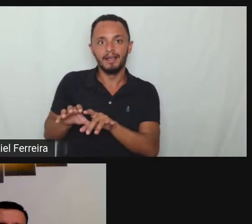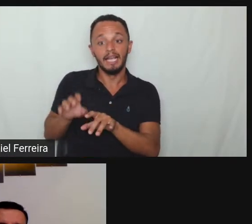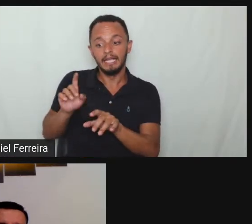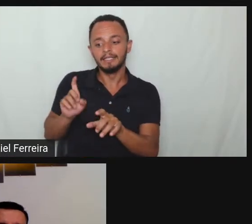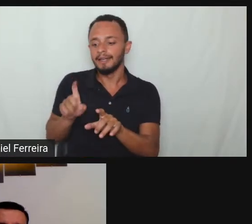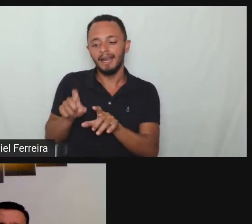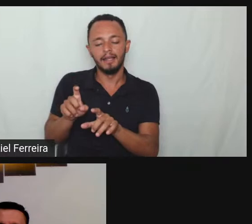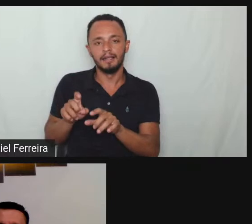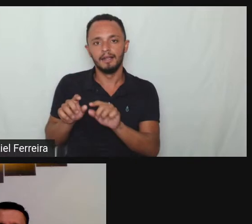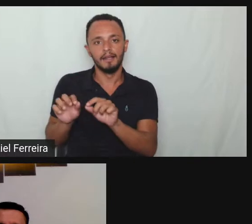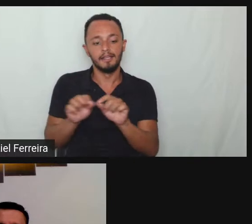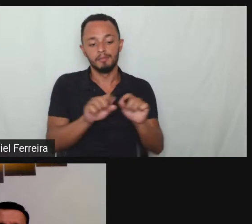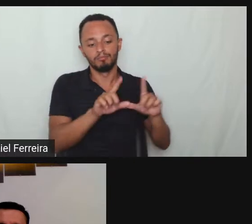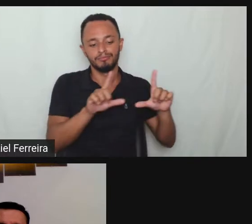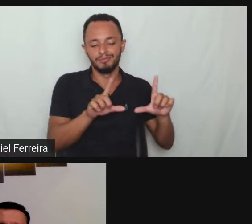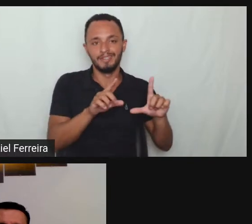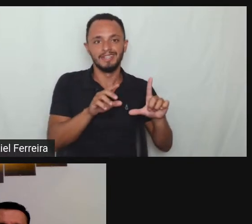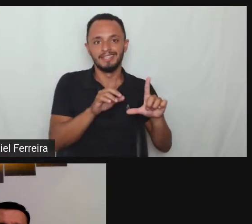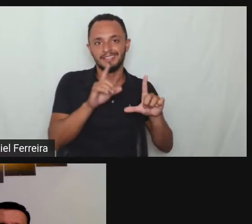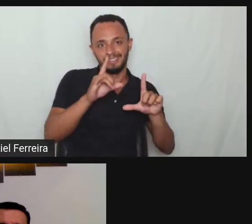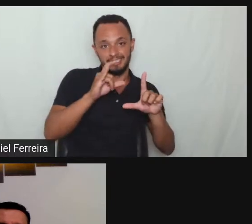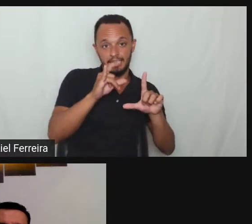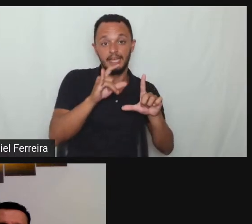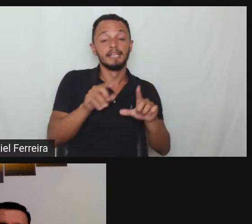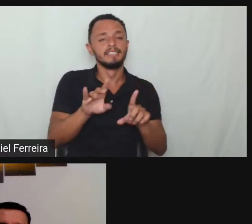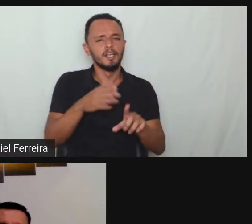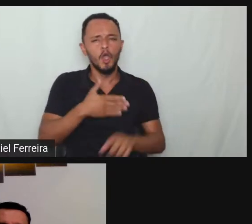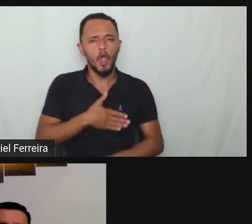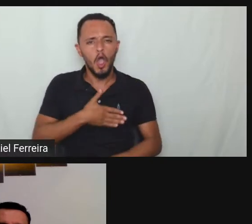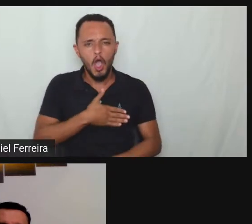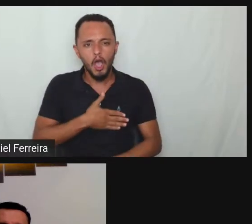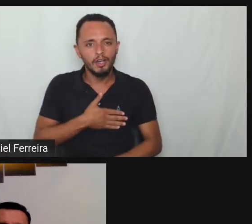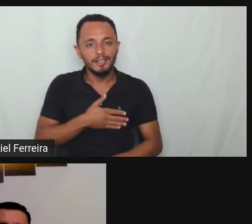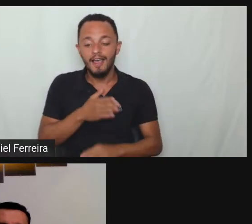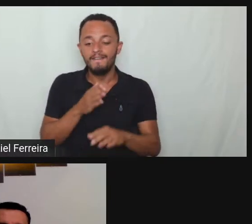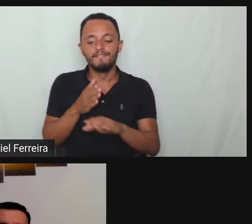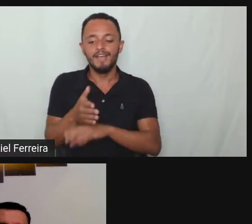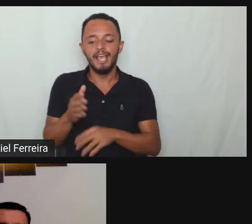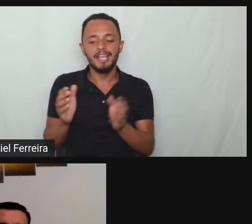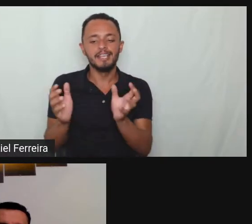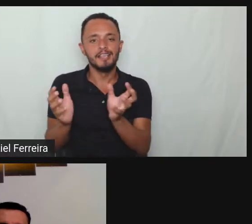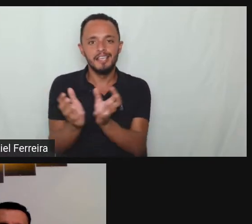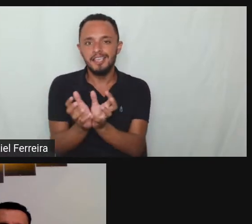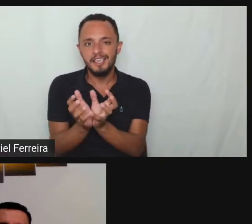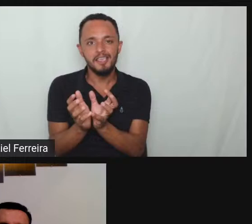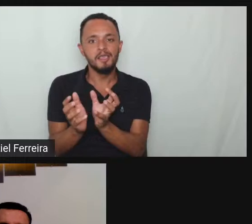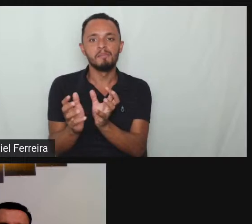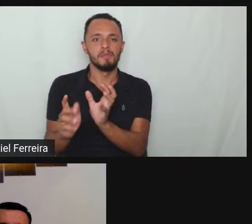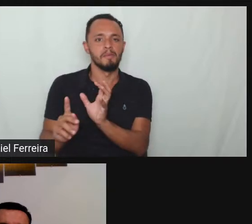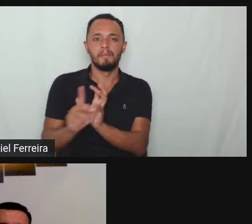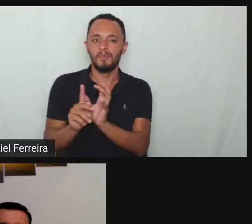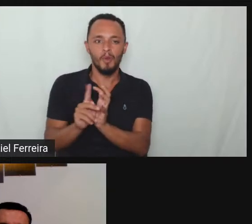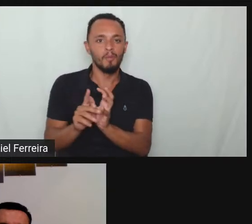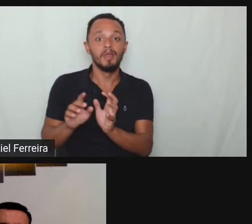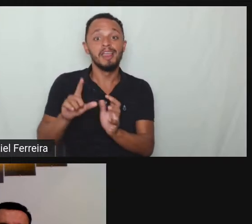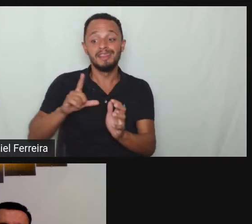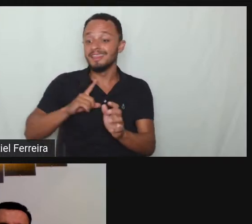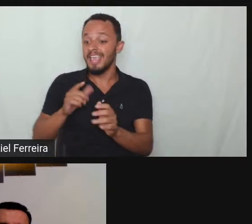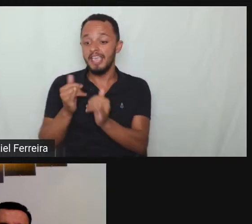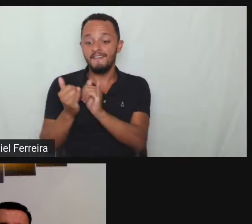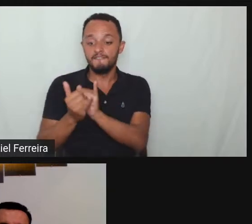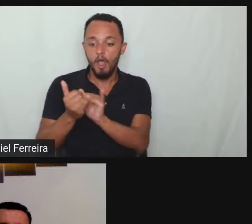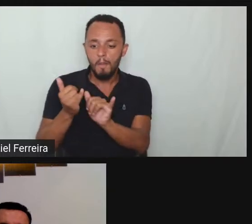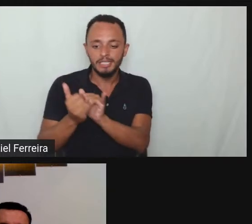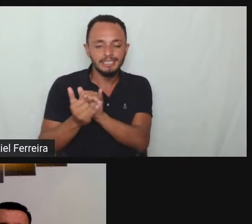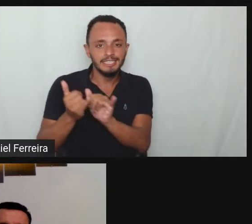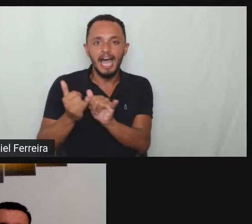vai lá também no arroba Moraes Nogueira a equipe lá doutor Marcelo doutora Fernanda doutor Fábio colocam muito conteúdo legal várias dicas